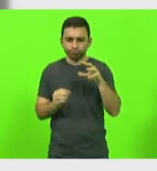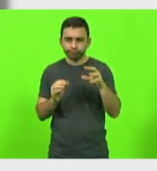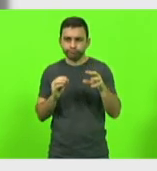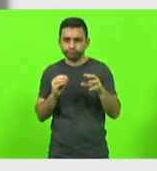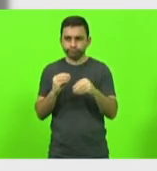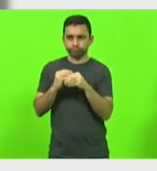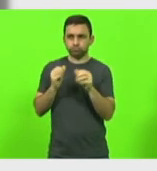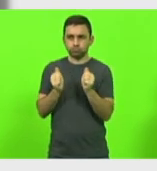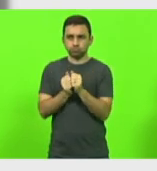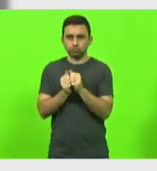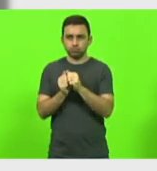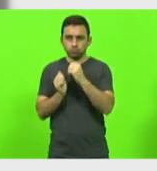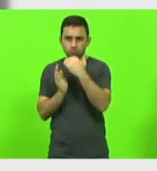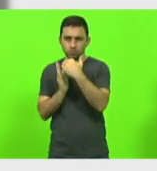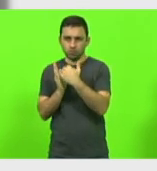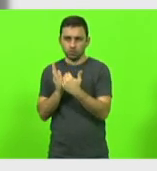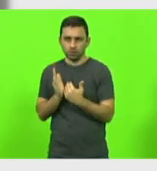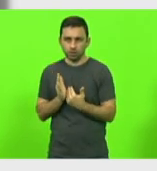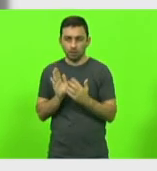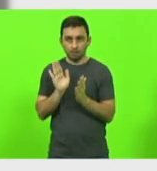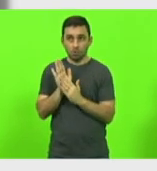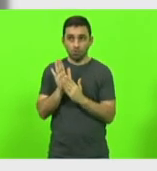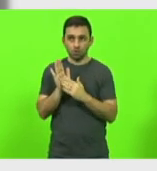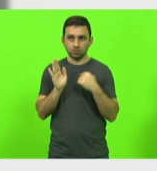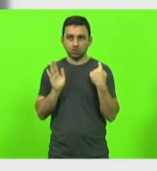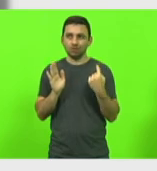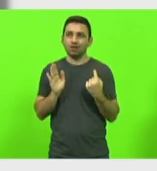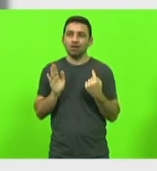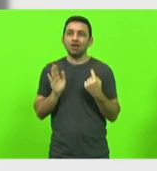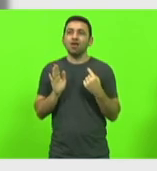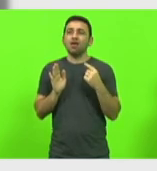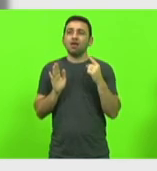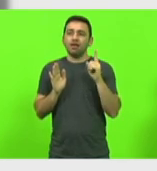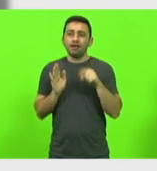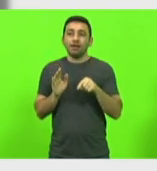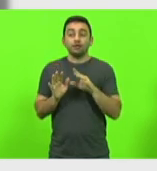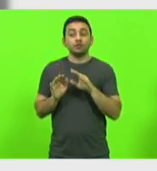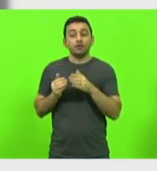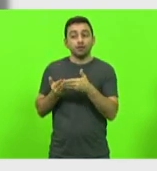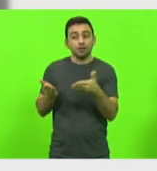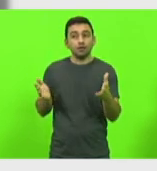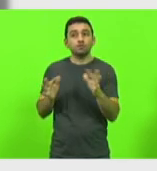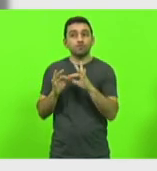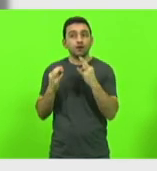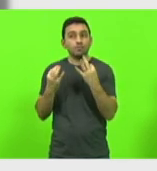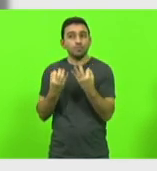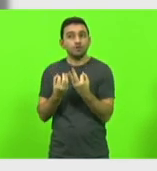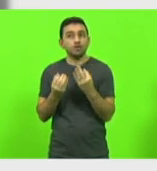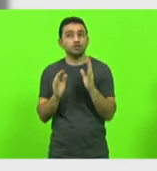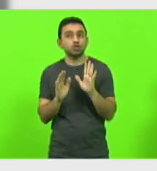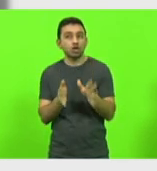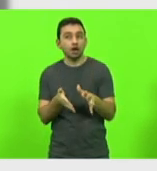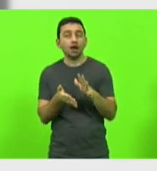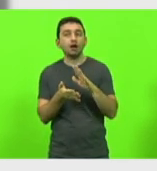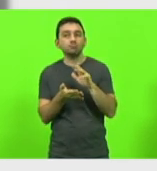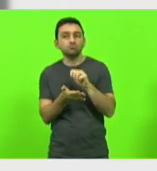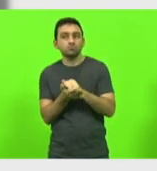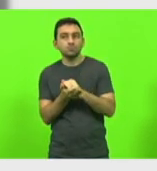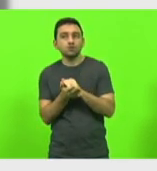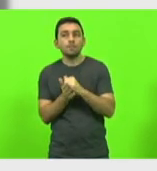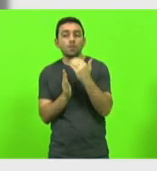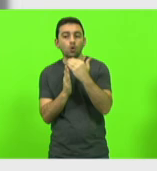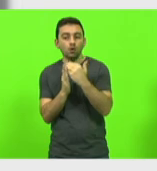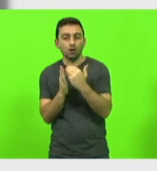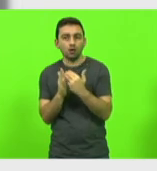programa, na nossa proposição, são aqueles cujas famílias estão inscritas em programas sociais